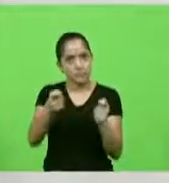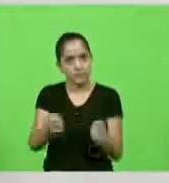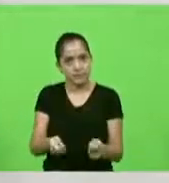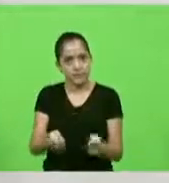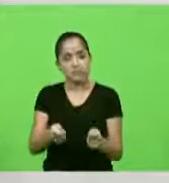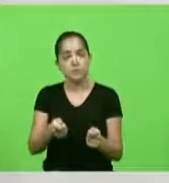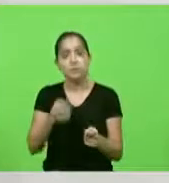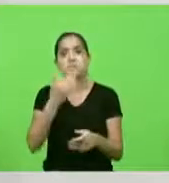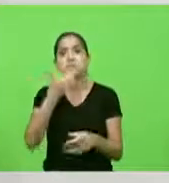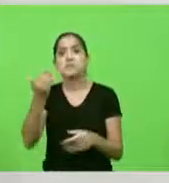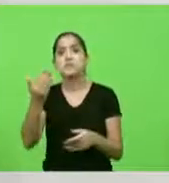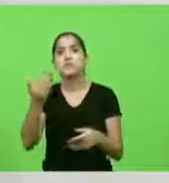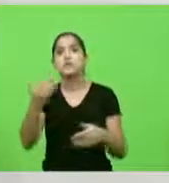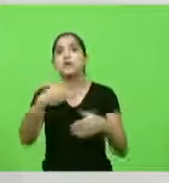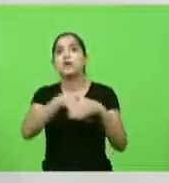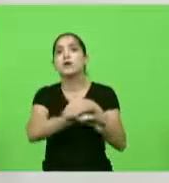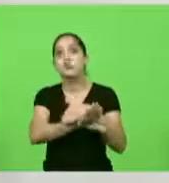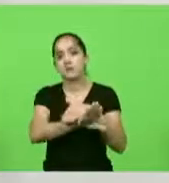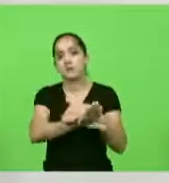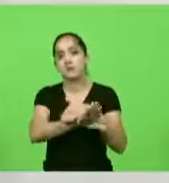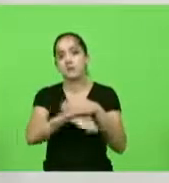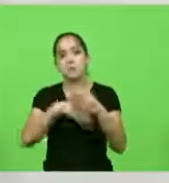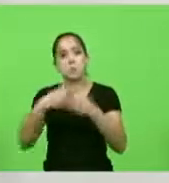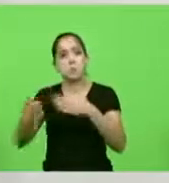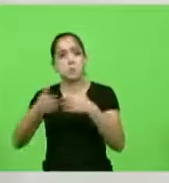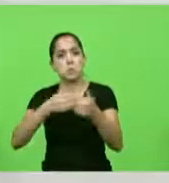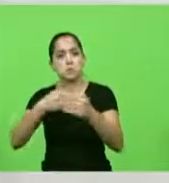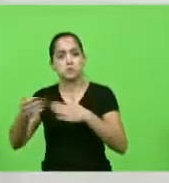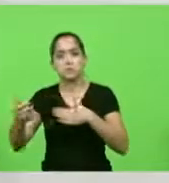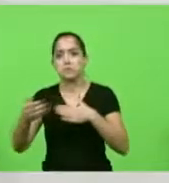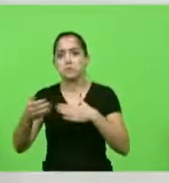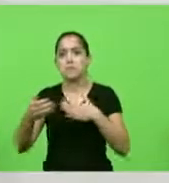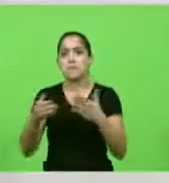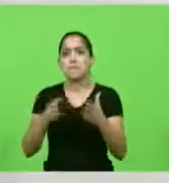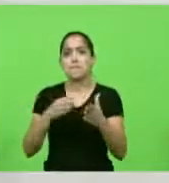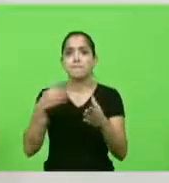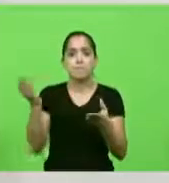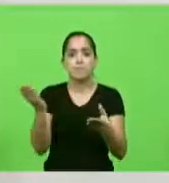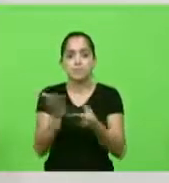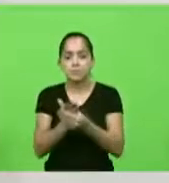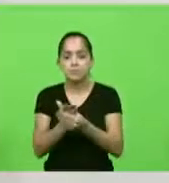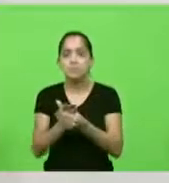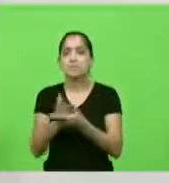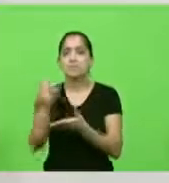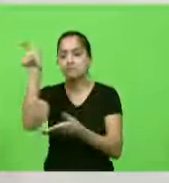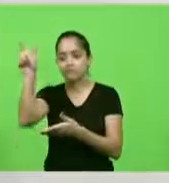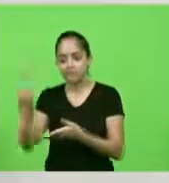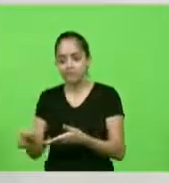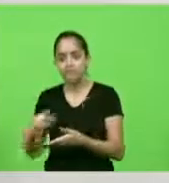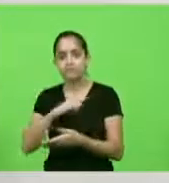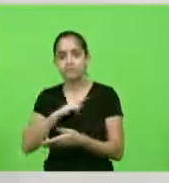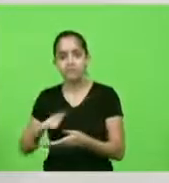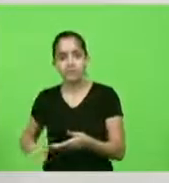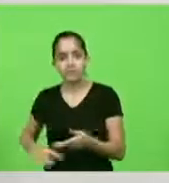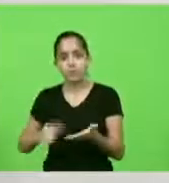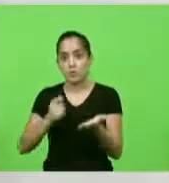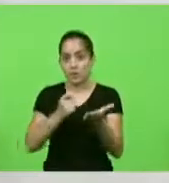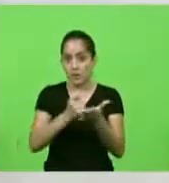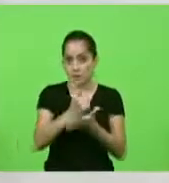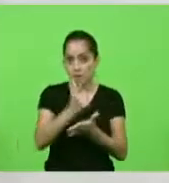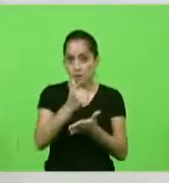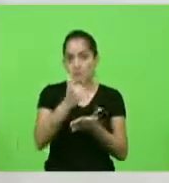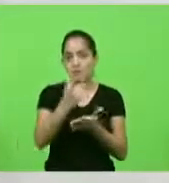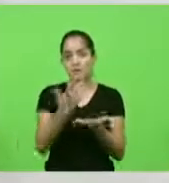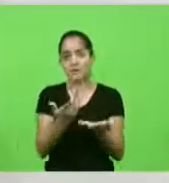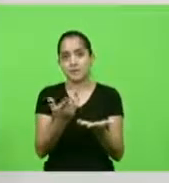arquivamento de quaisquer processos que envolvessem o governador com a compra desastrosa digo e